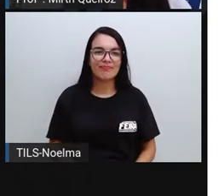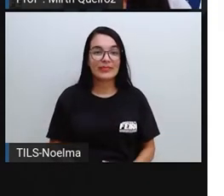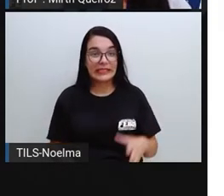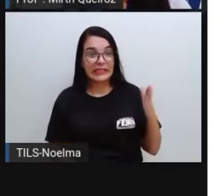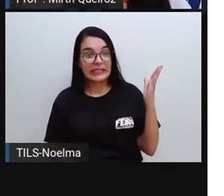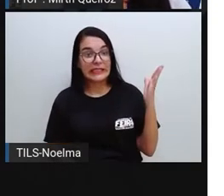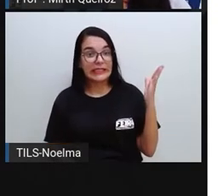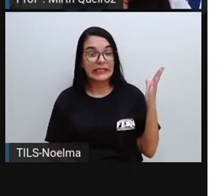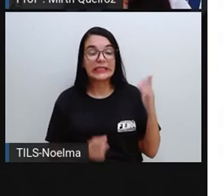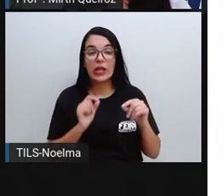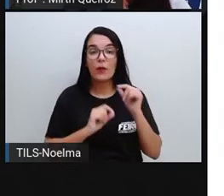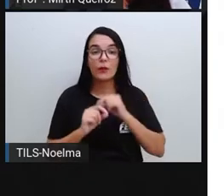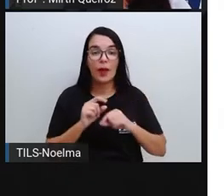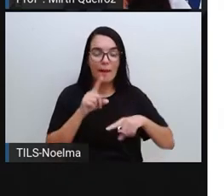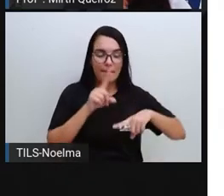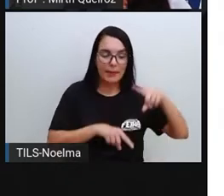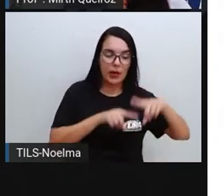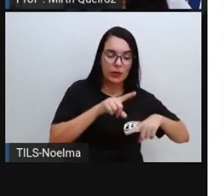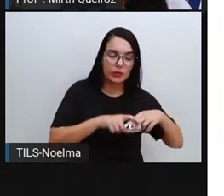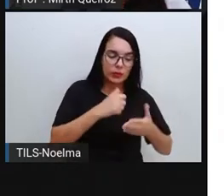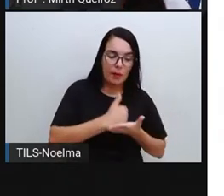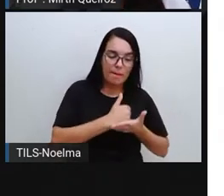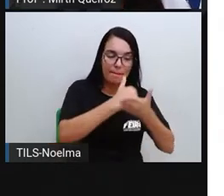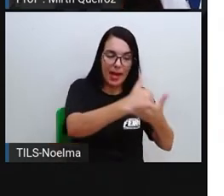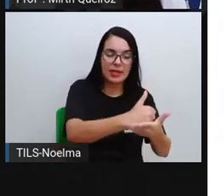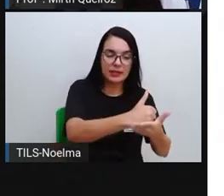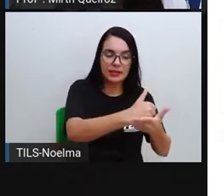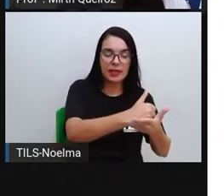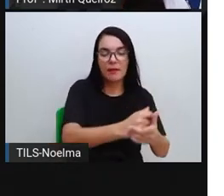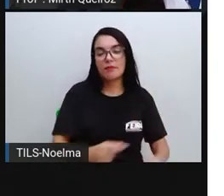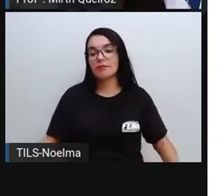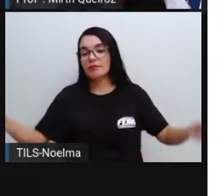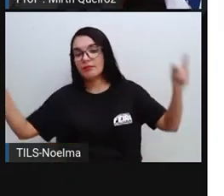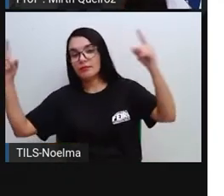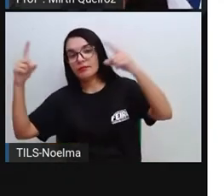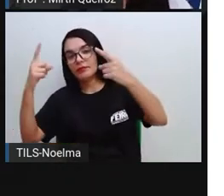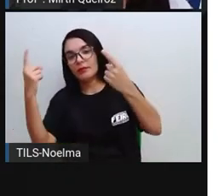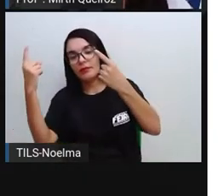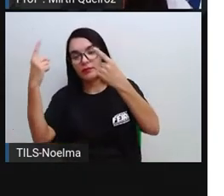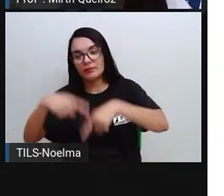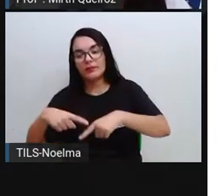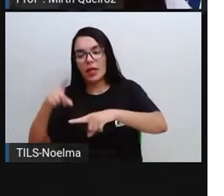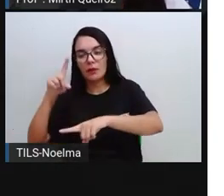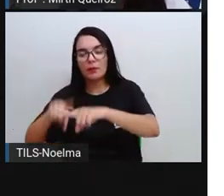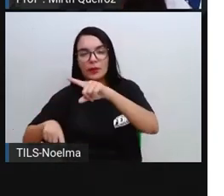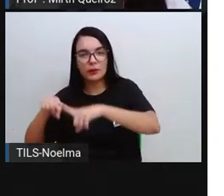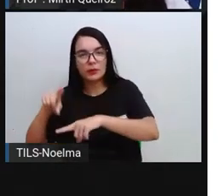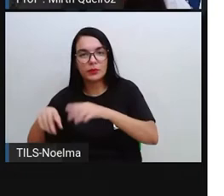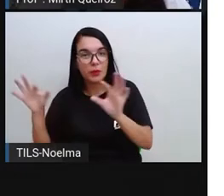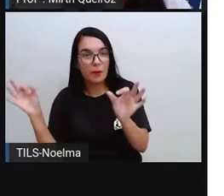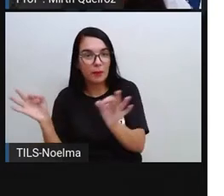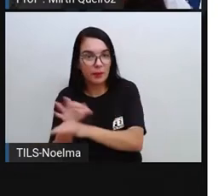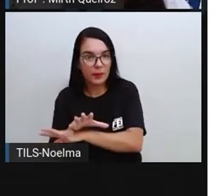Matéria-prima versus produto. Então, na madeira, a gente tem aí a